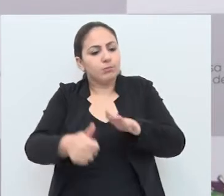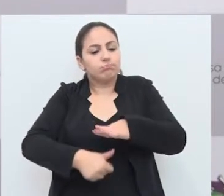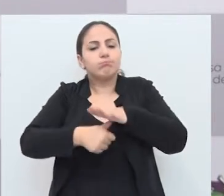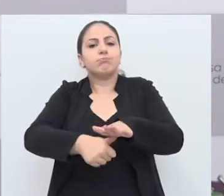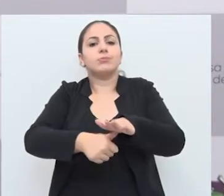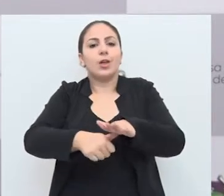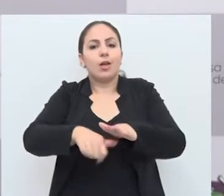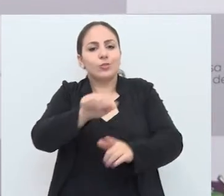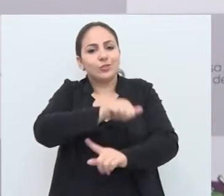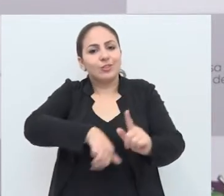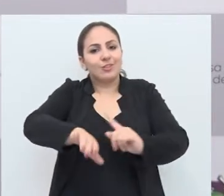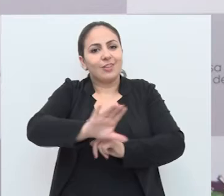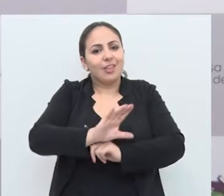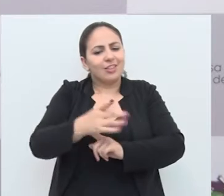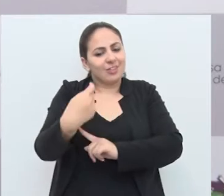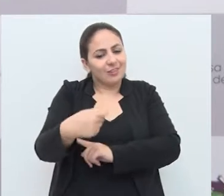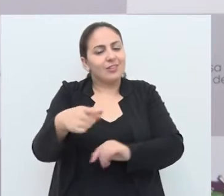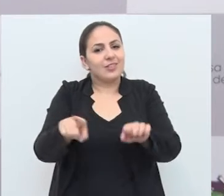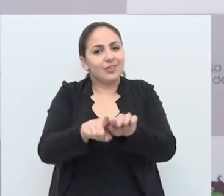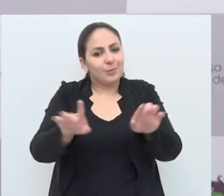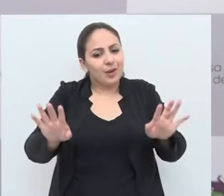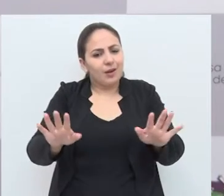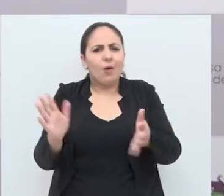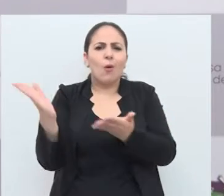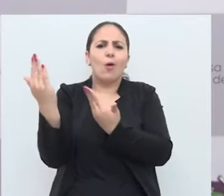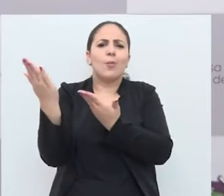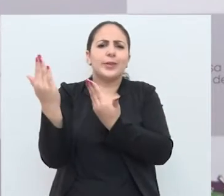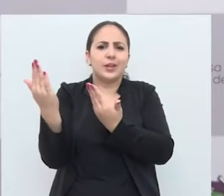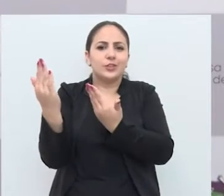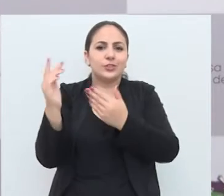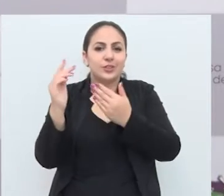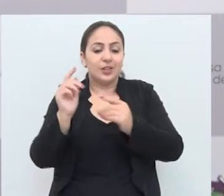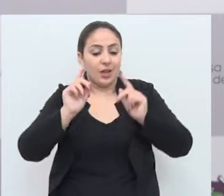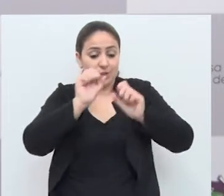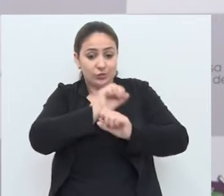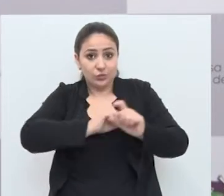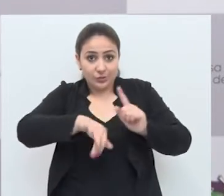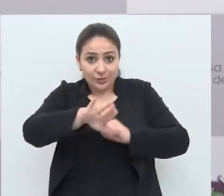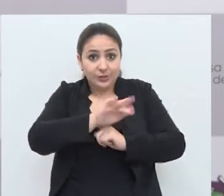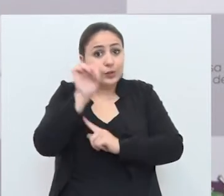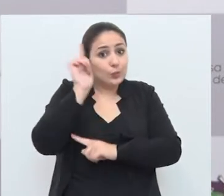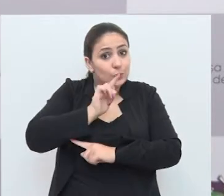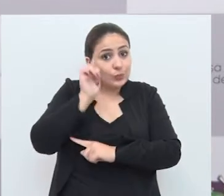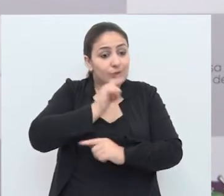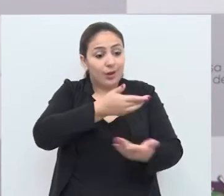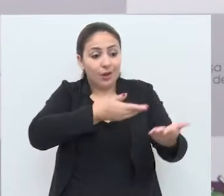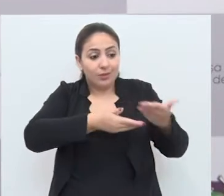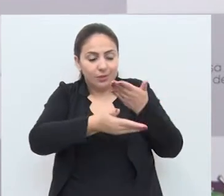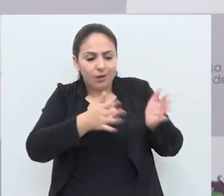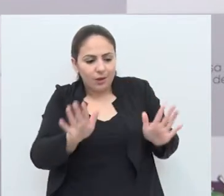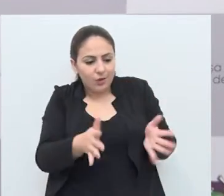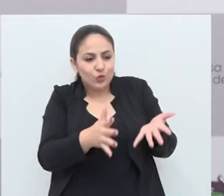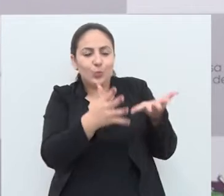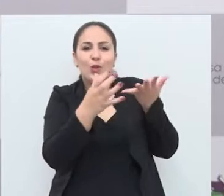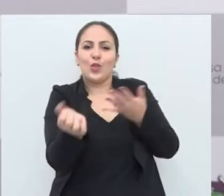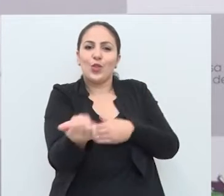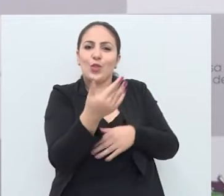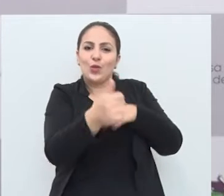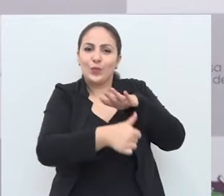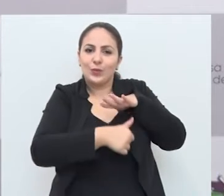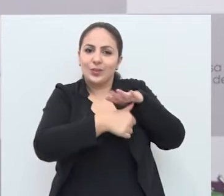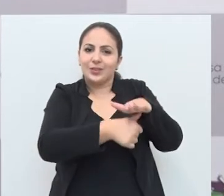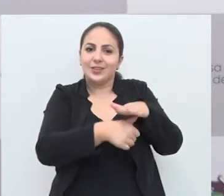liderança na sociedade civil e que, consequentemente, precisam também ser homenageadas para que a sociedade possa até mesmo estimular novos